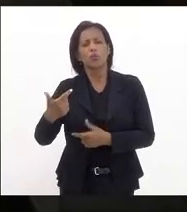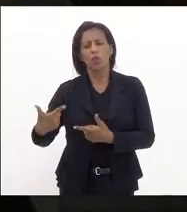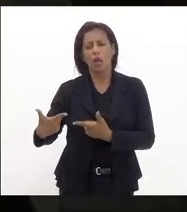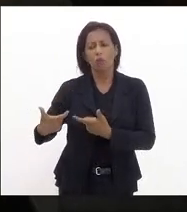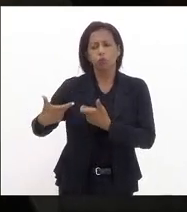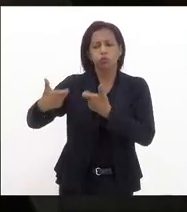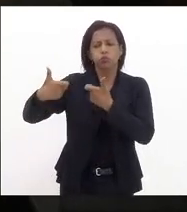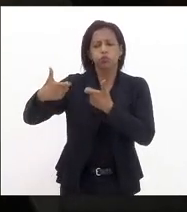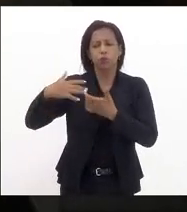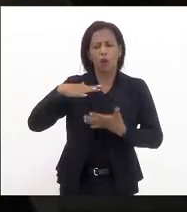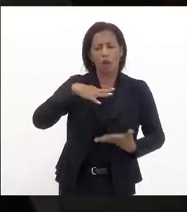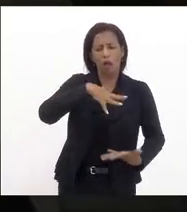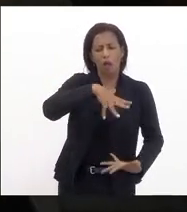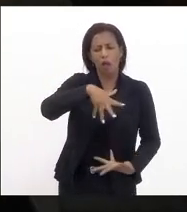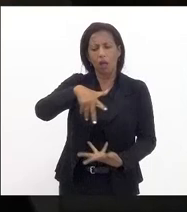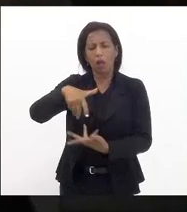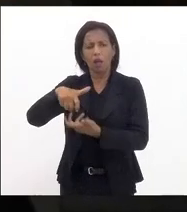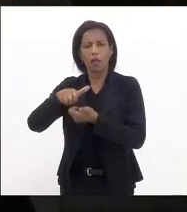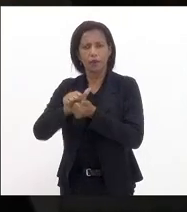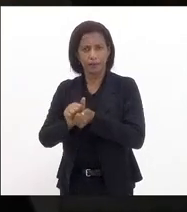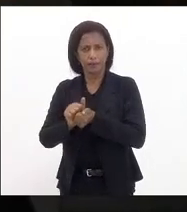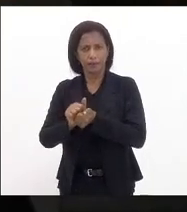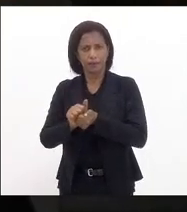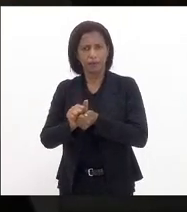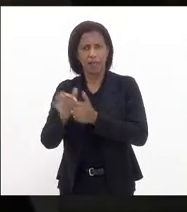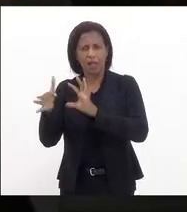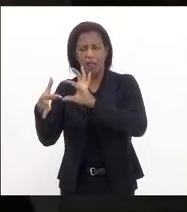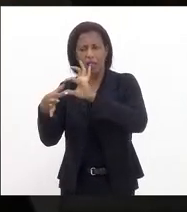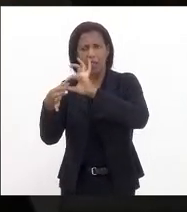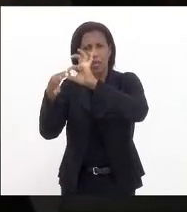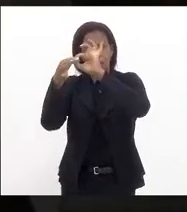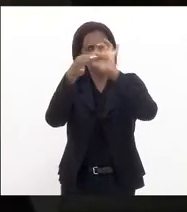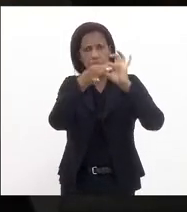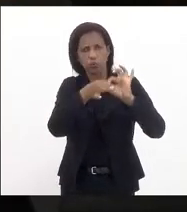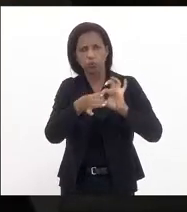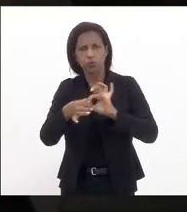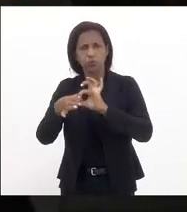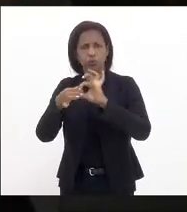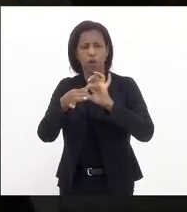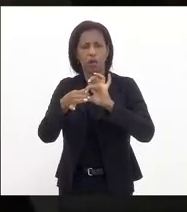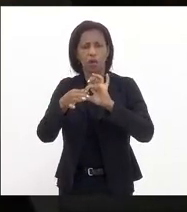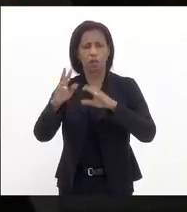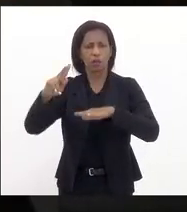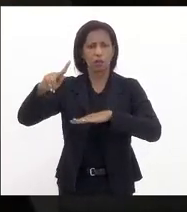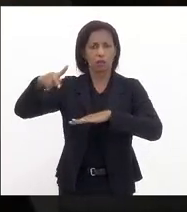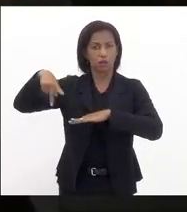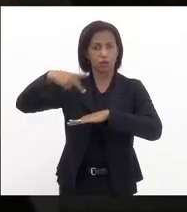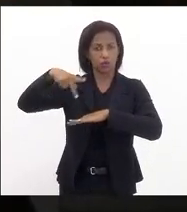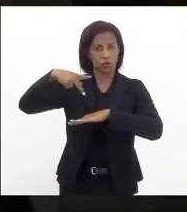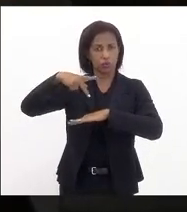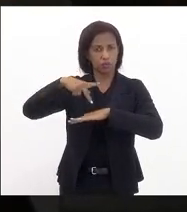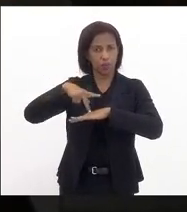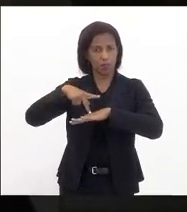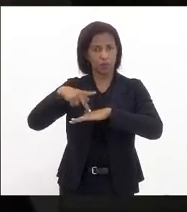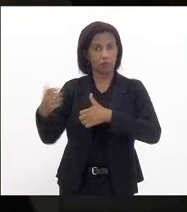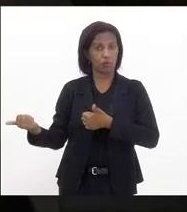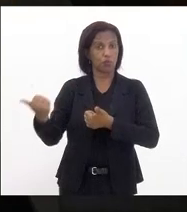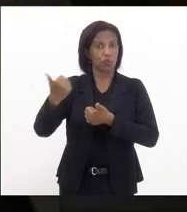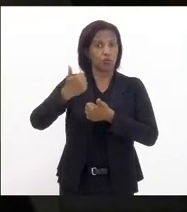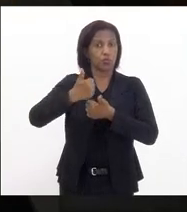a Liga das Nações então existente foi substituída por um outro órgão